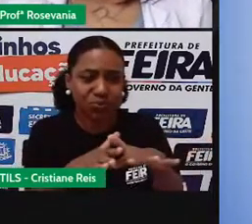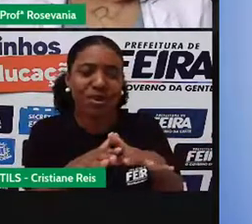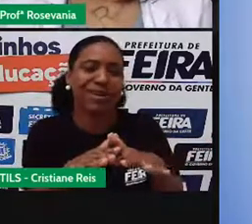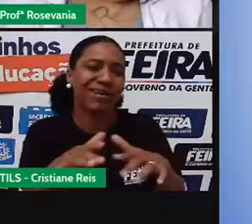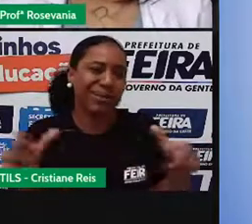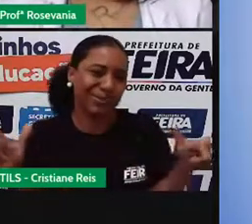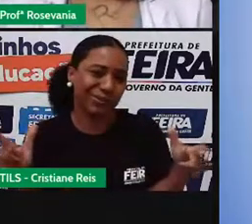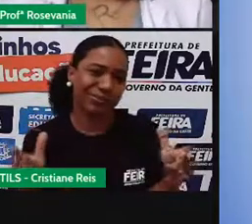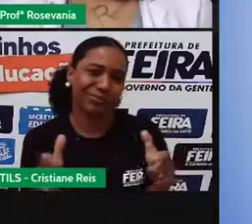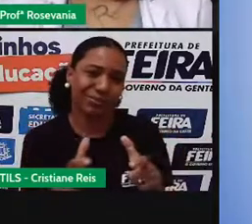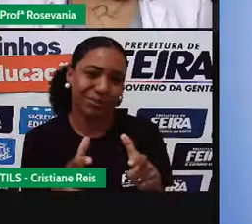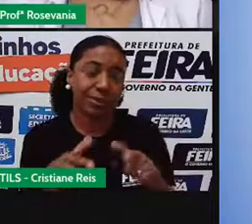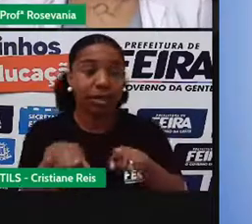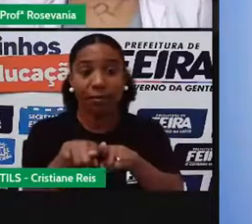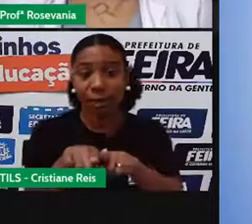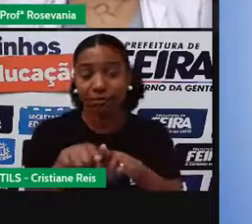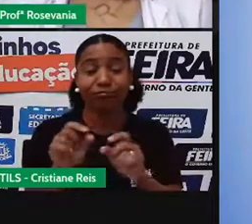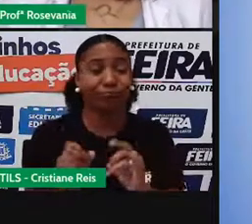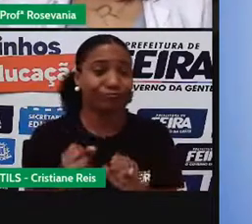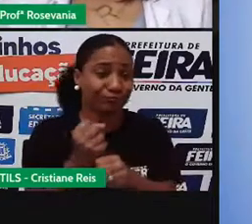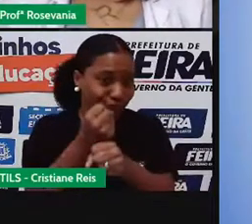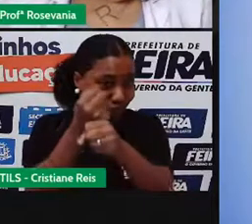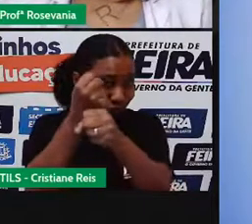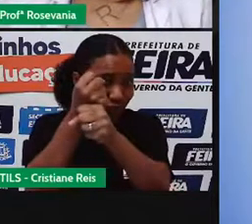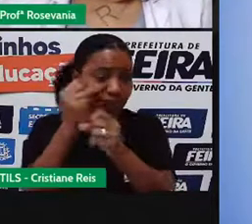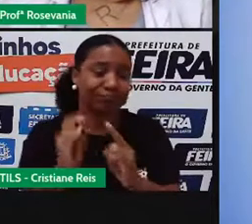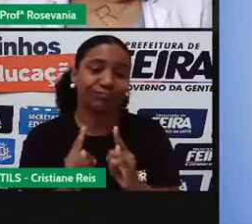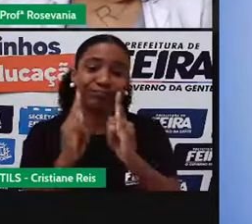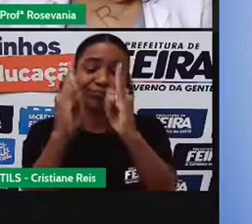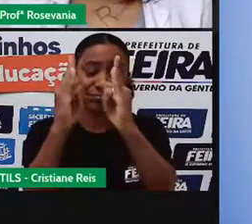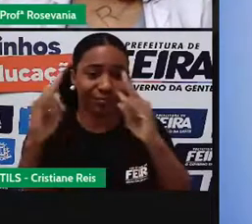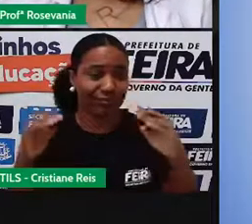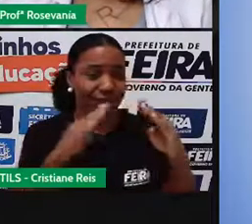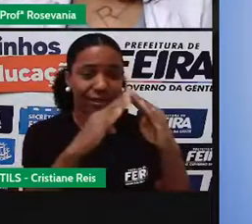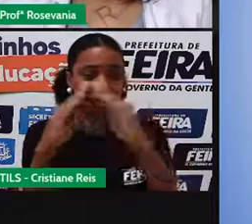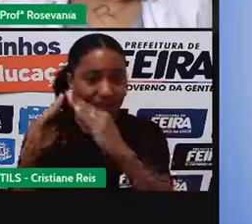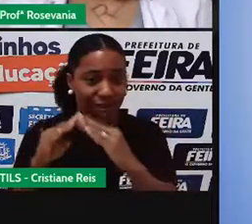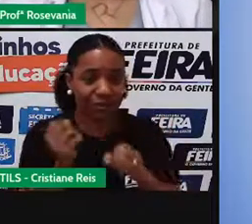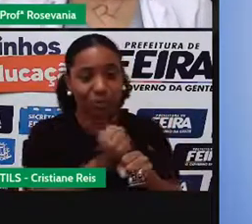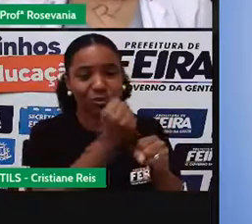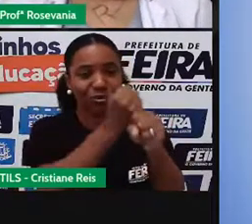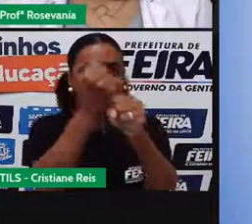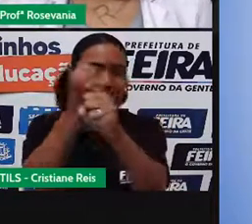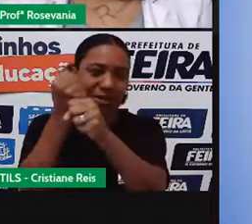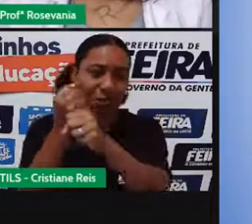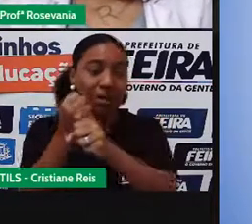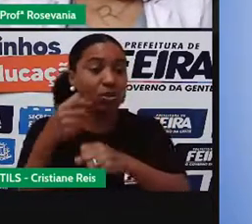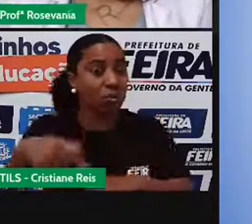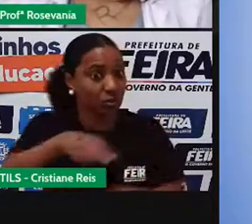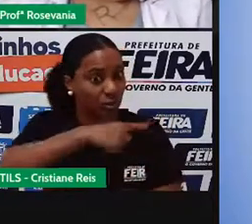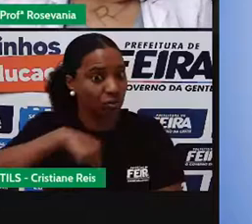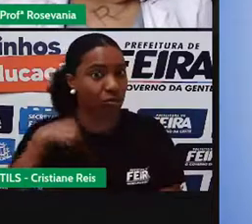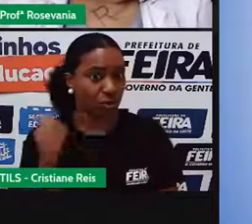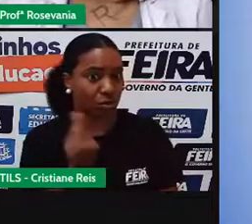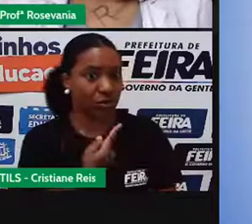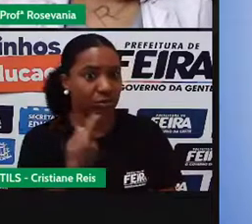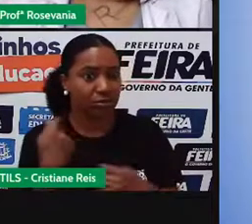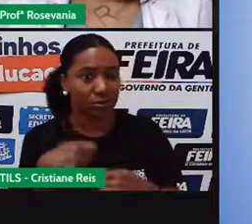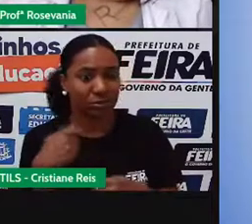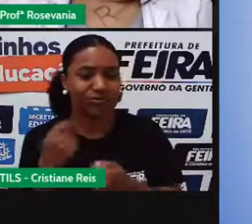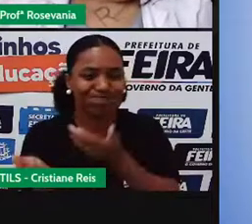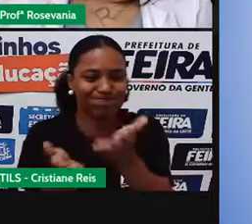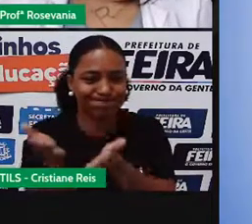casas, então a gente precisa, né, dar uma valorizada nas que sobraram aí, né, e ver o processo de despoluição.